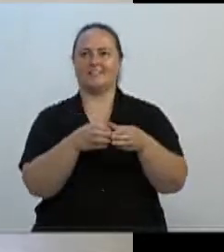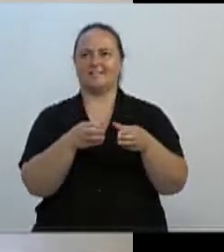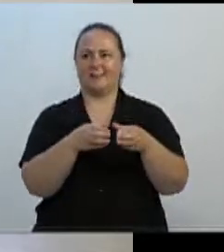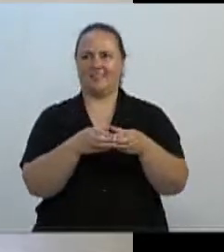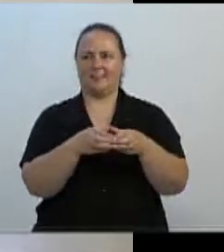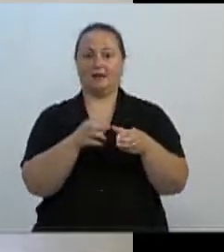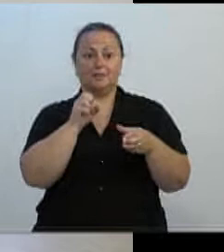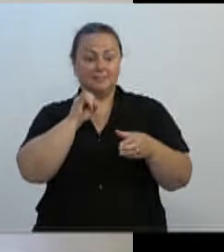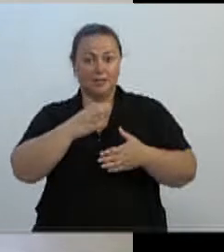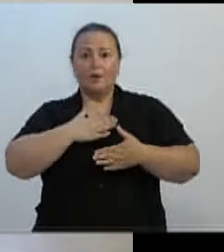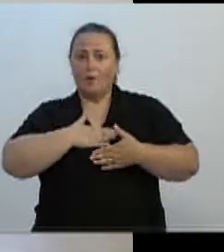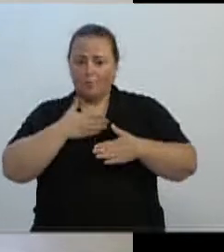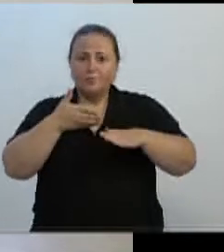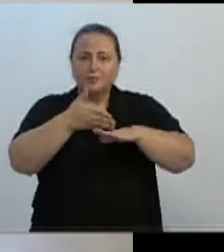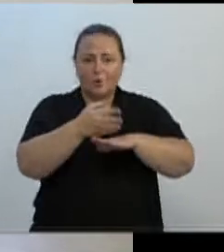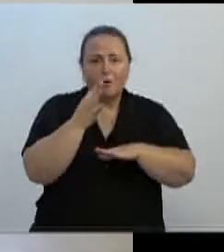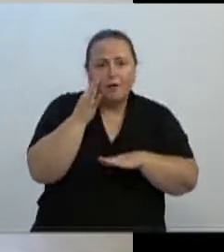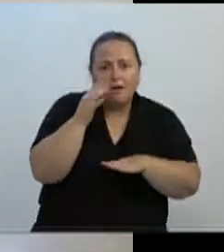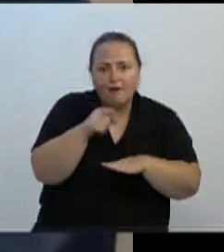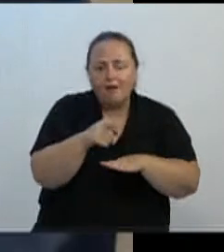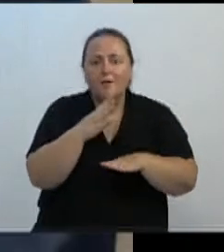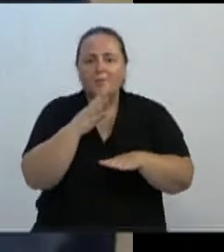participem de nossas atividades.